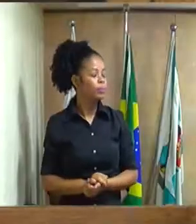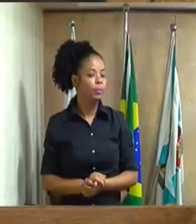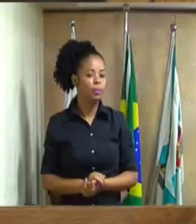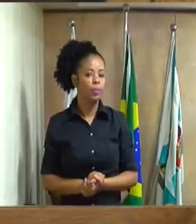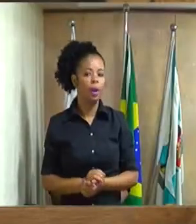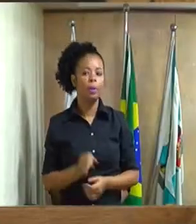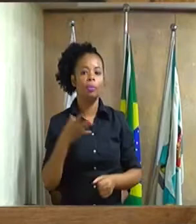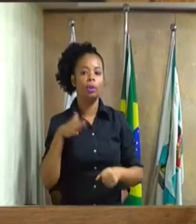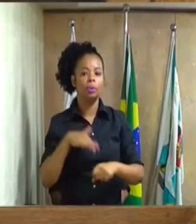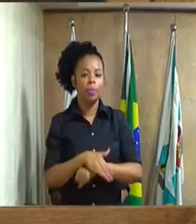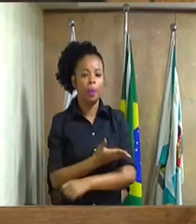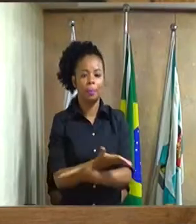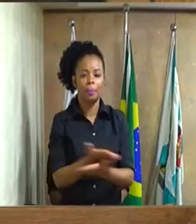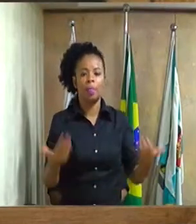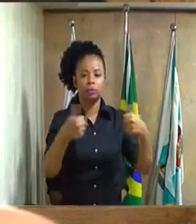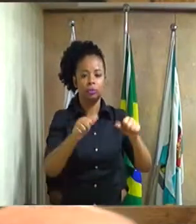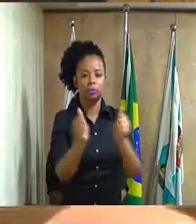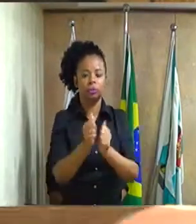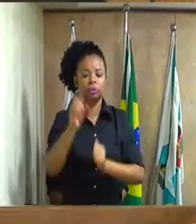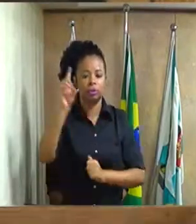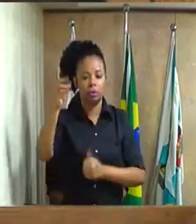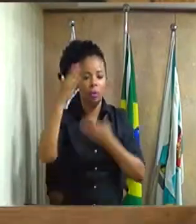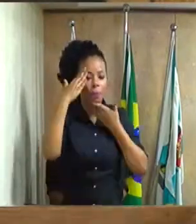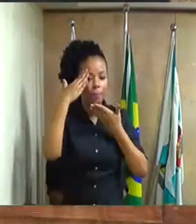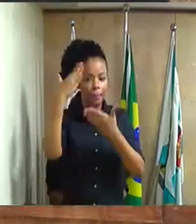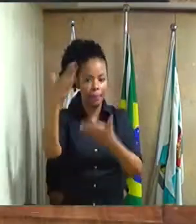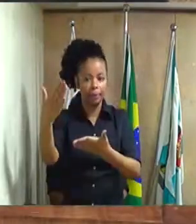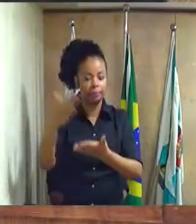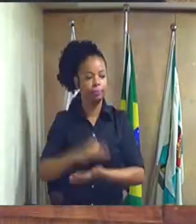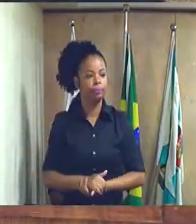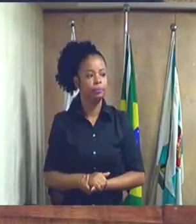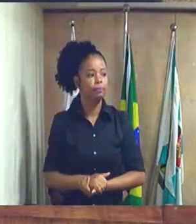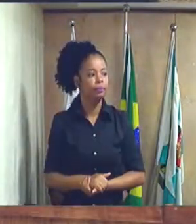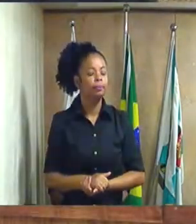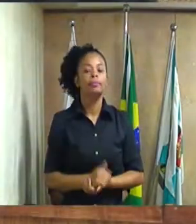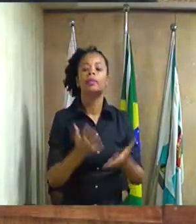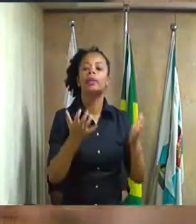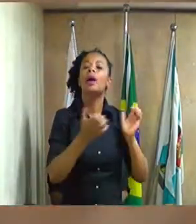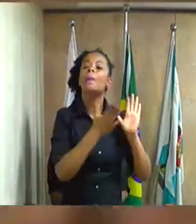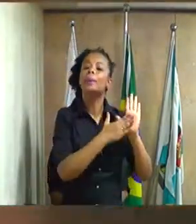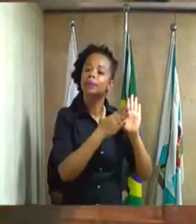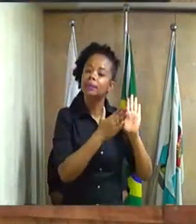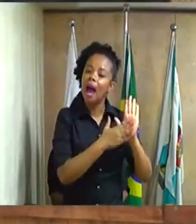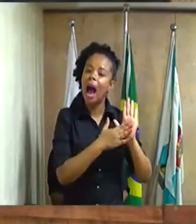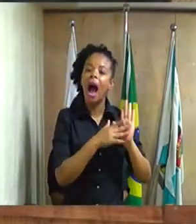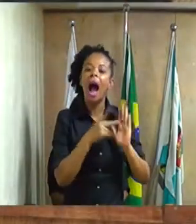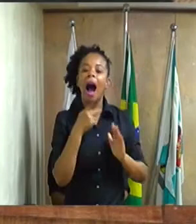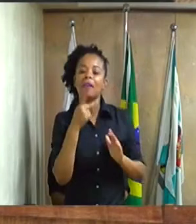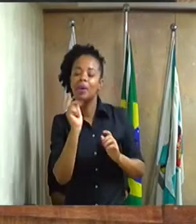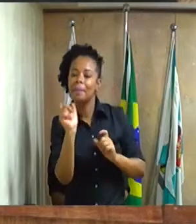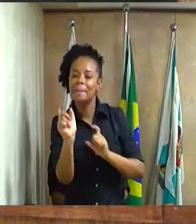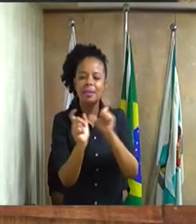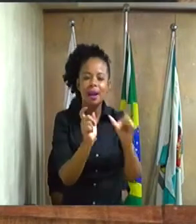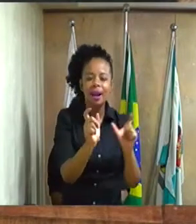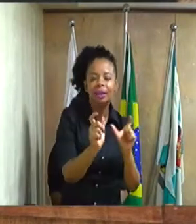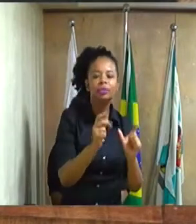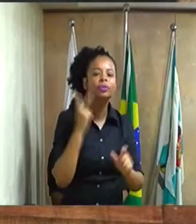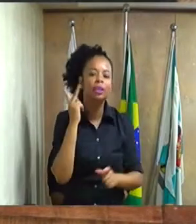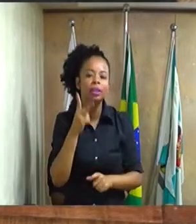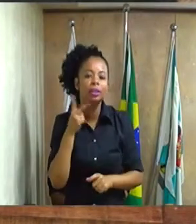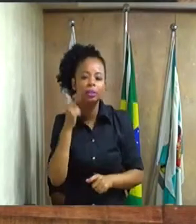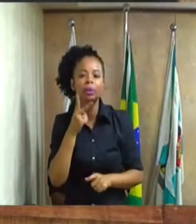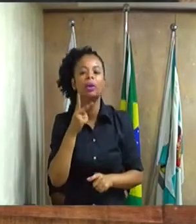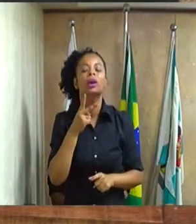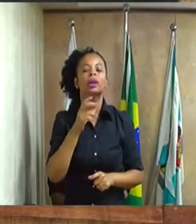Boa noite a todos e fico com Deus. Obrigado. Eu queria parabenizar aqui a fala do vereador Sandro Lelis, presidente dessa casa,